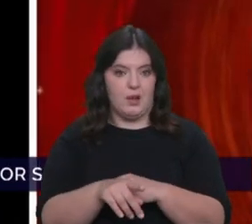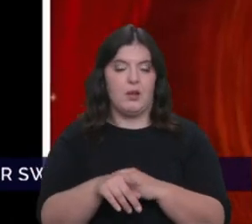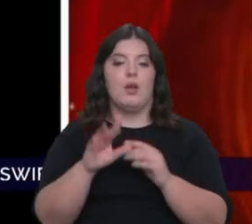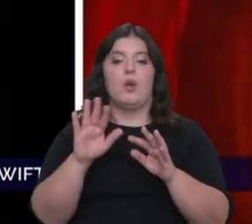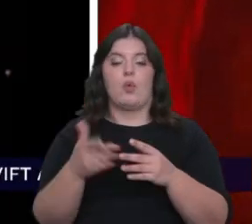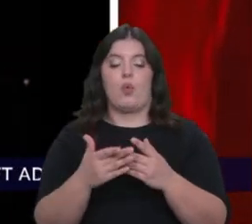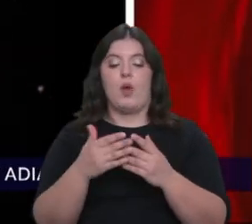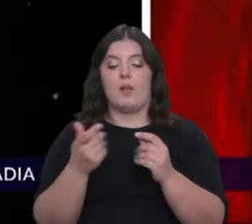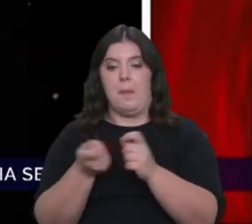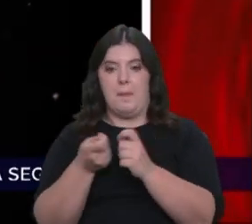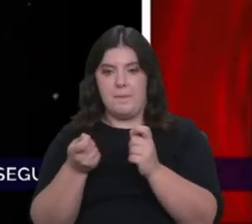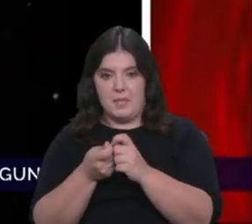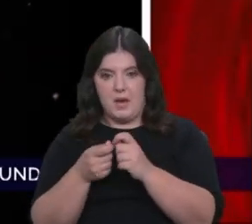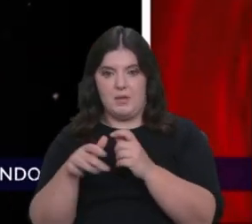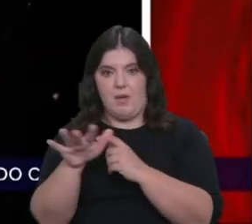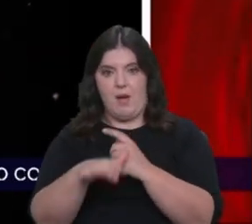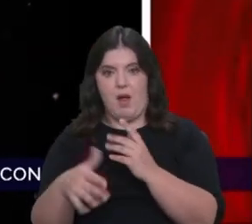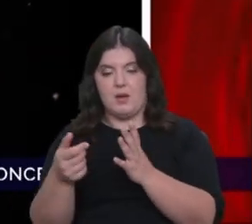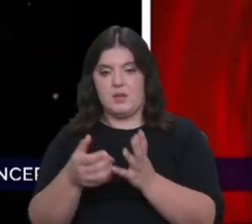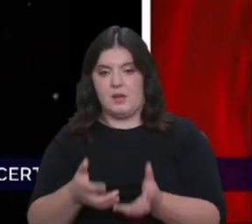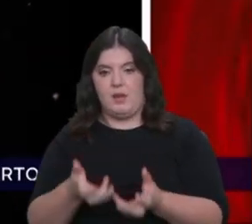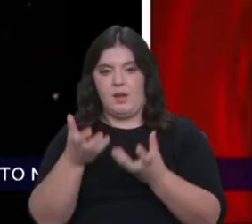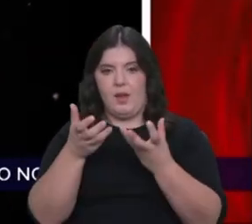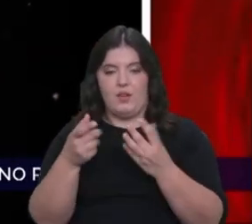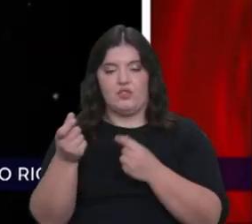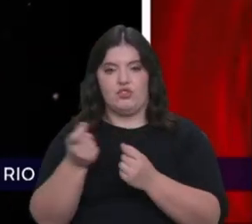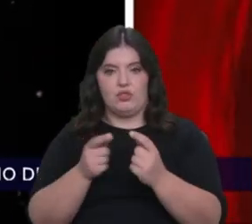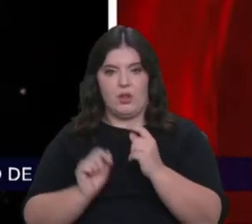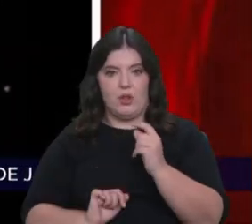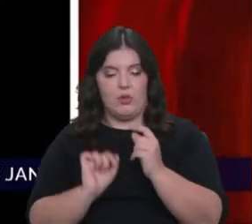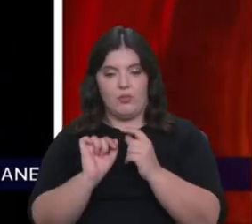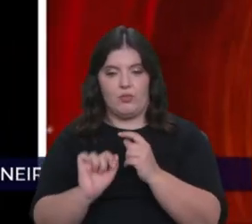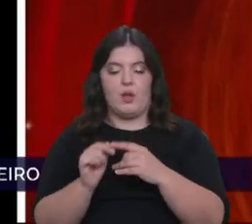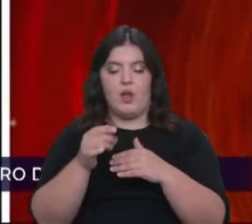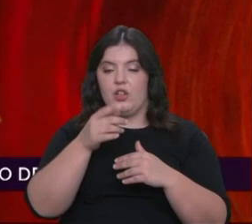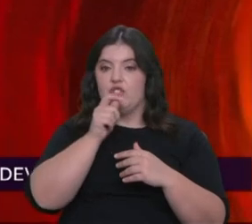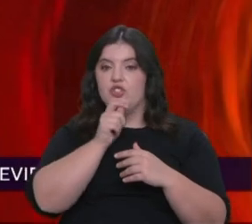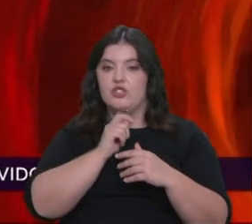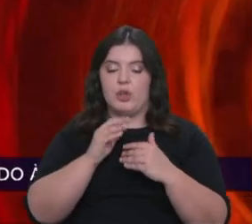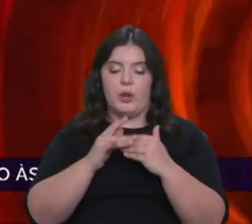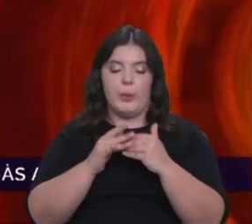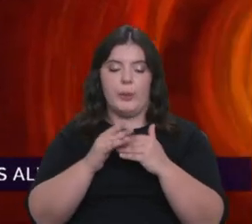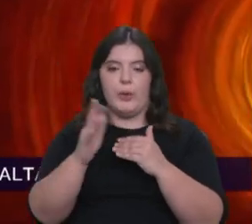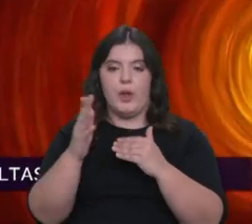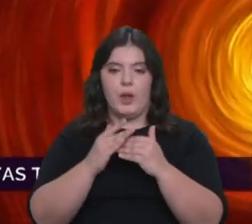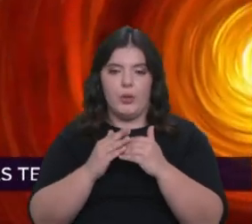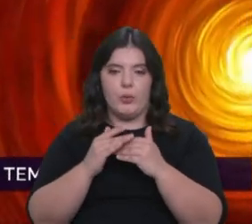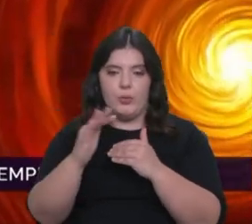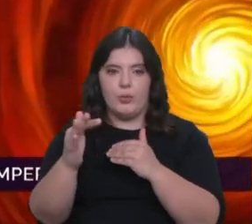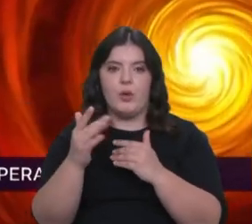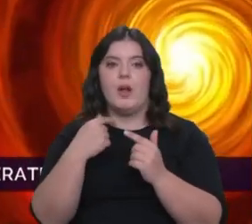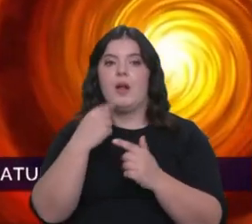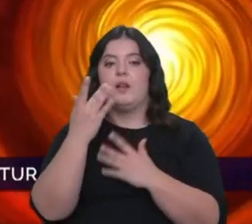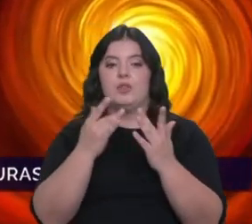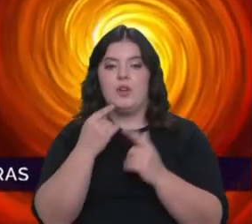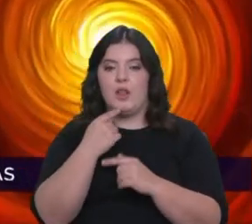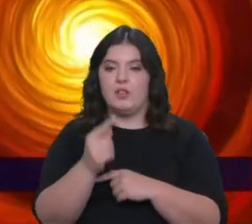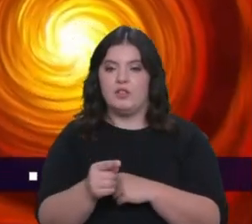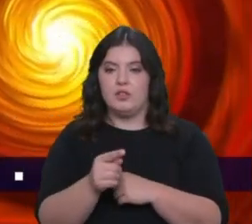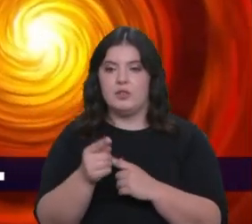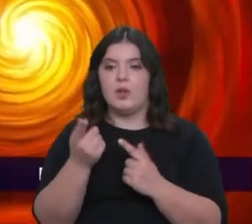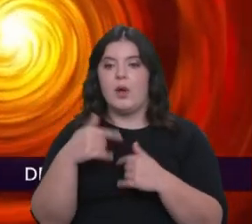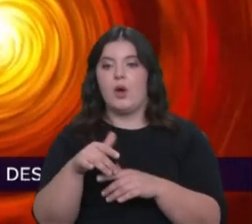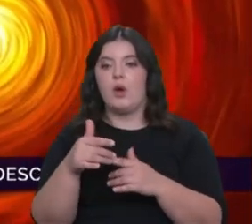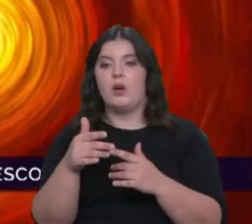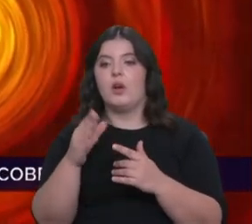gelados se aproximam das regiões mais quentes das suas estrelas, vaporizam o gelo que esteja à sua superfície. A teoria diz isso. Agora o James Webb